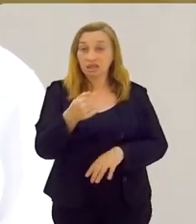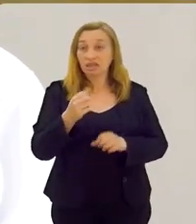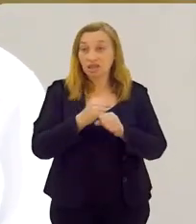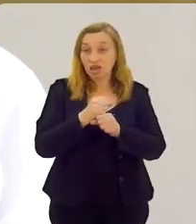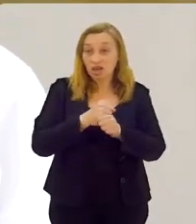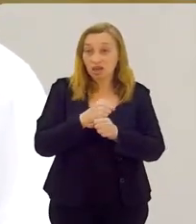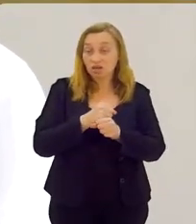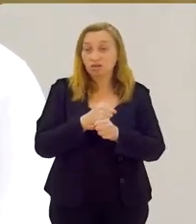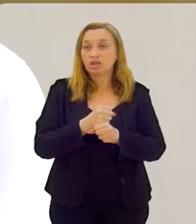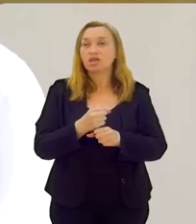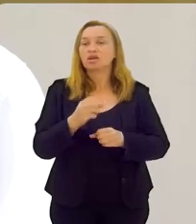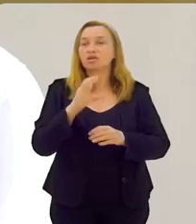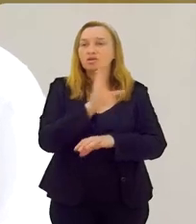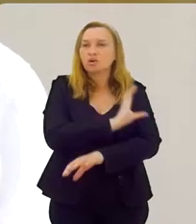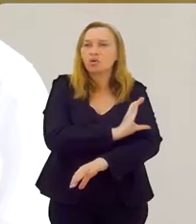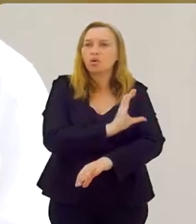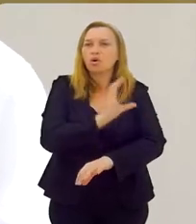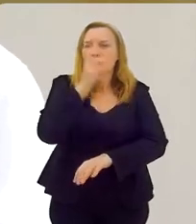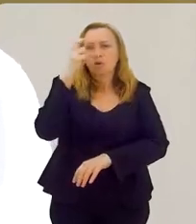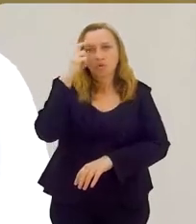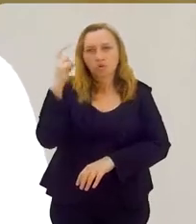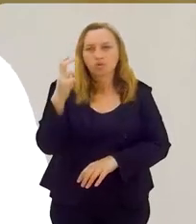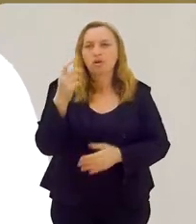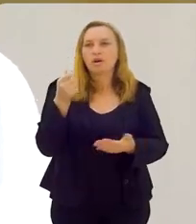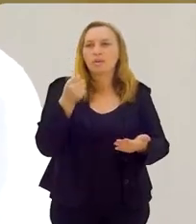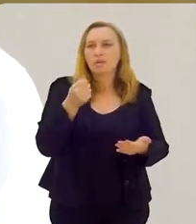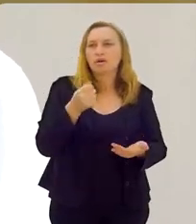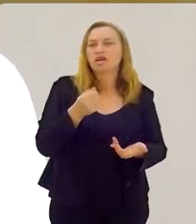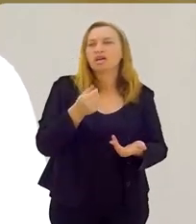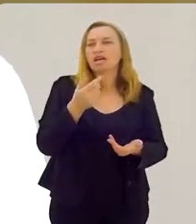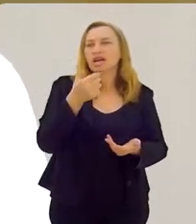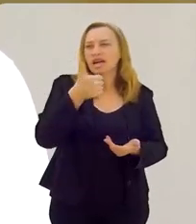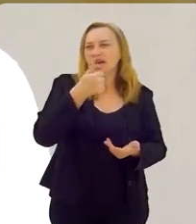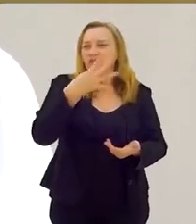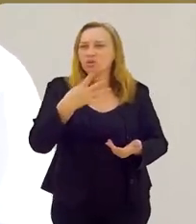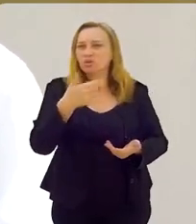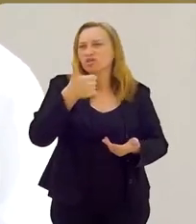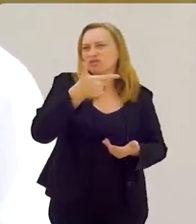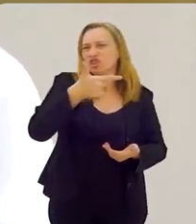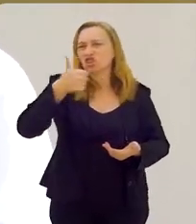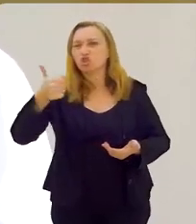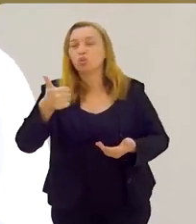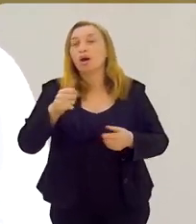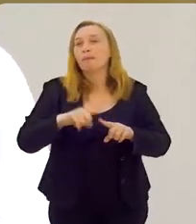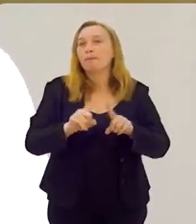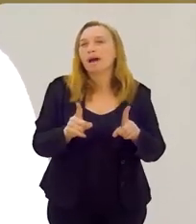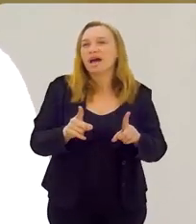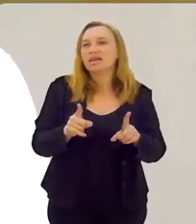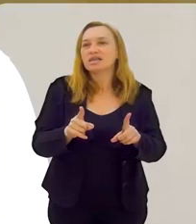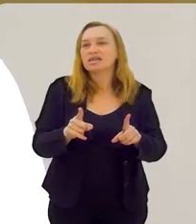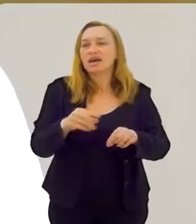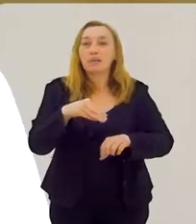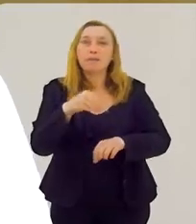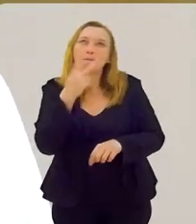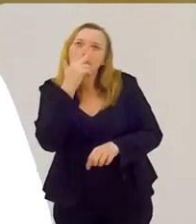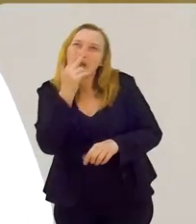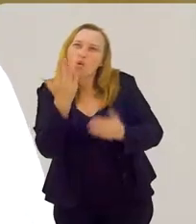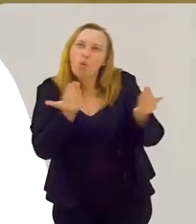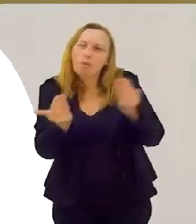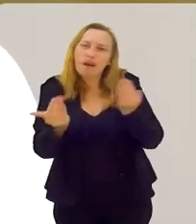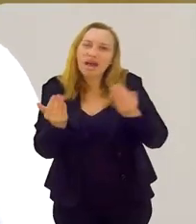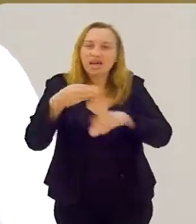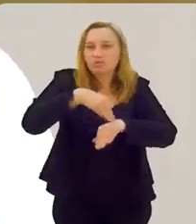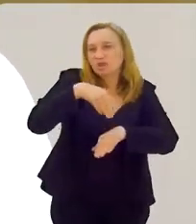se tem, na nossa cultura, de pagar 14, 21. Mas isso é como se fosse um mestrado e um